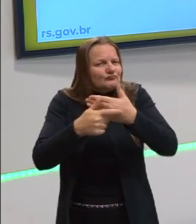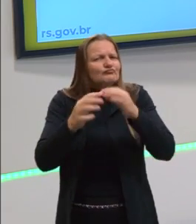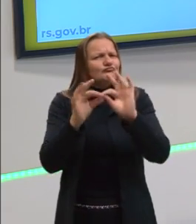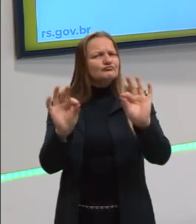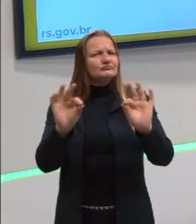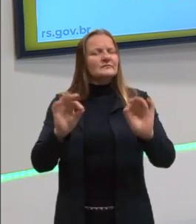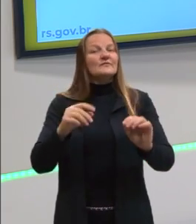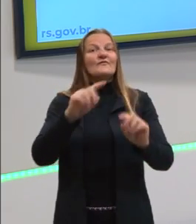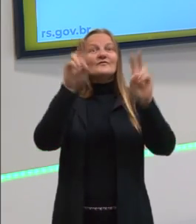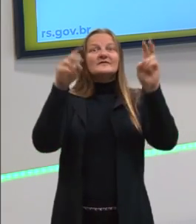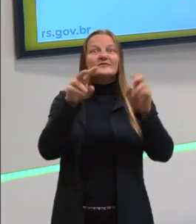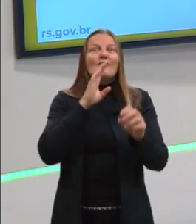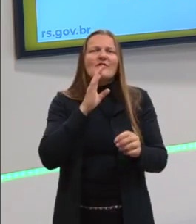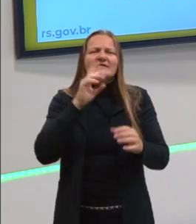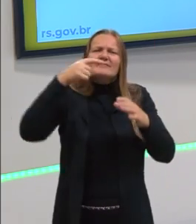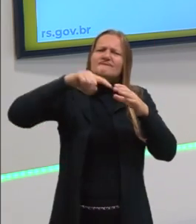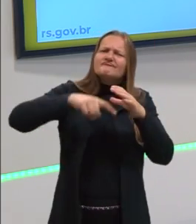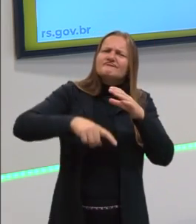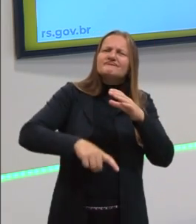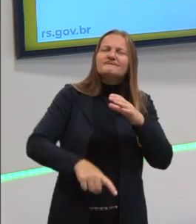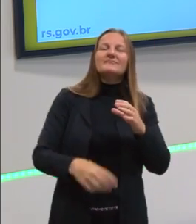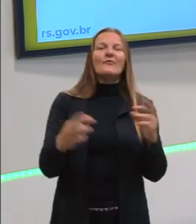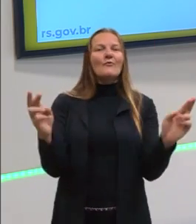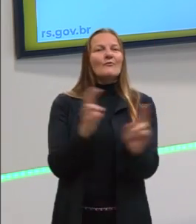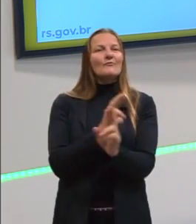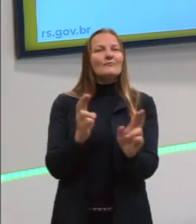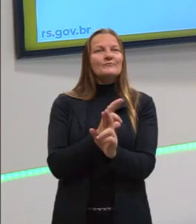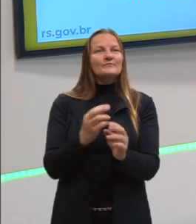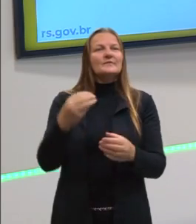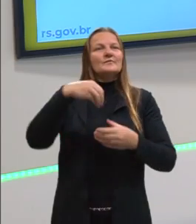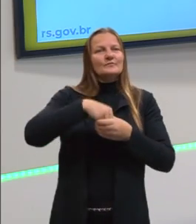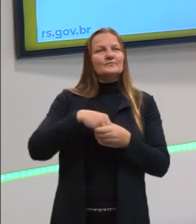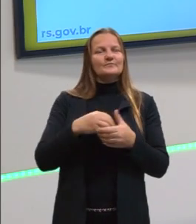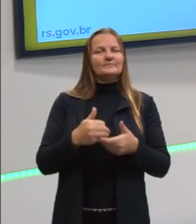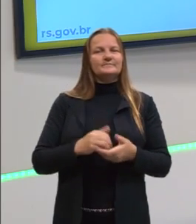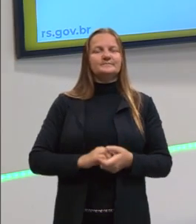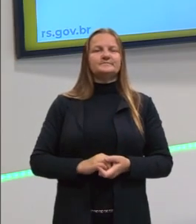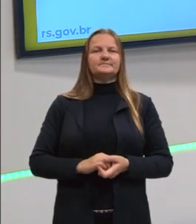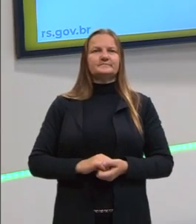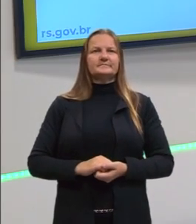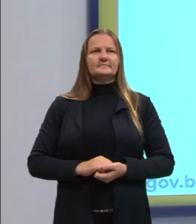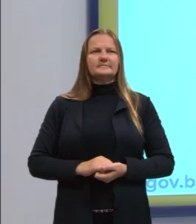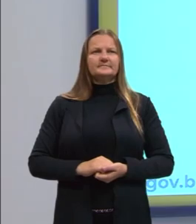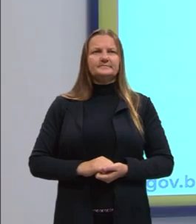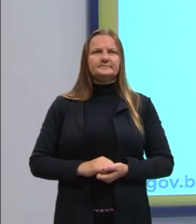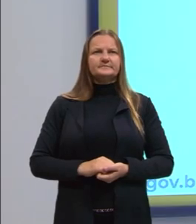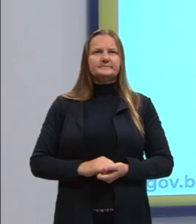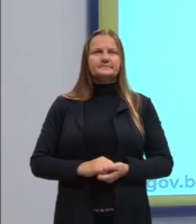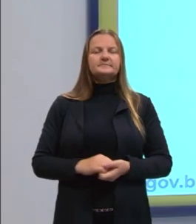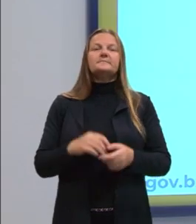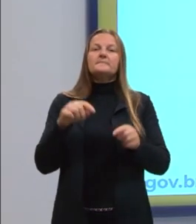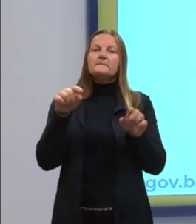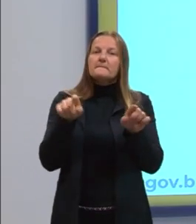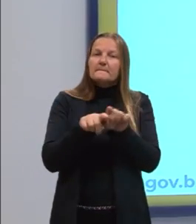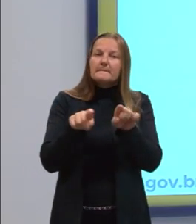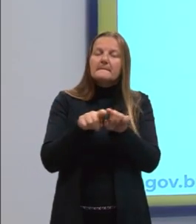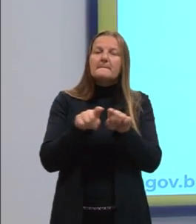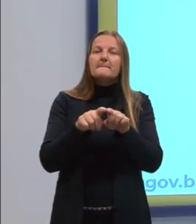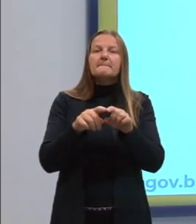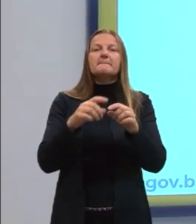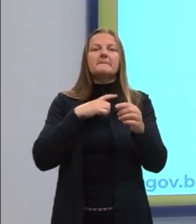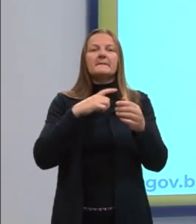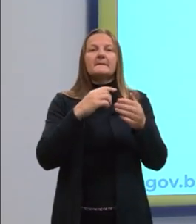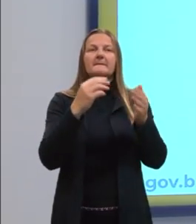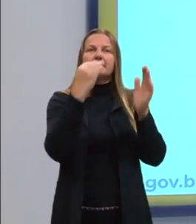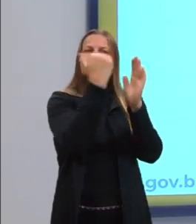mais a título de vocês conhecerem essa relação que elas vão estabelecer. E aqui também a gente tem o restante das